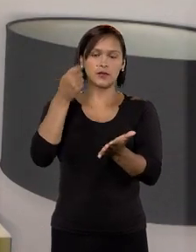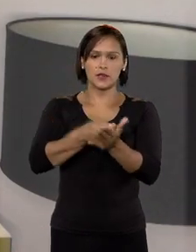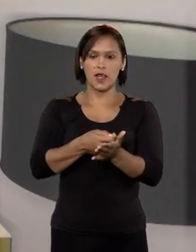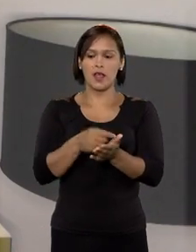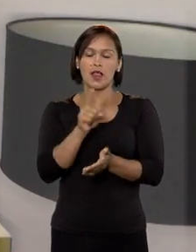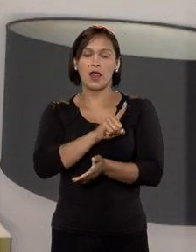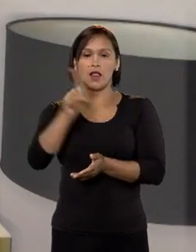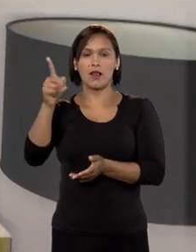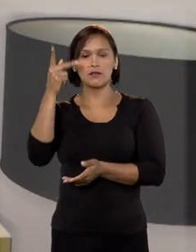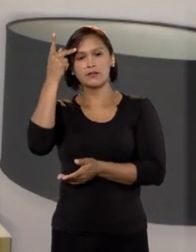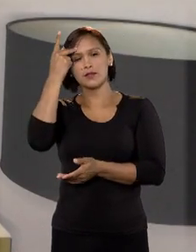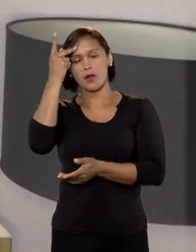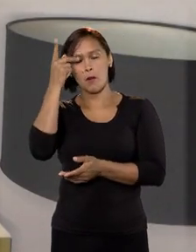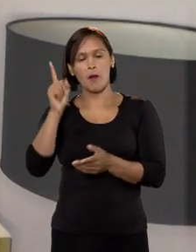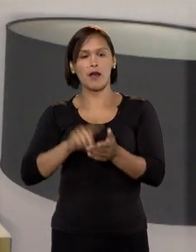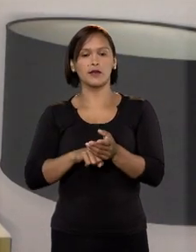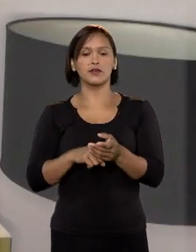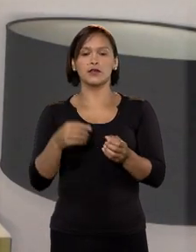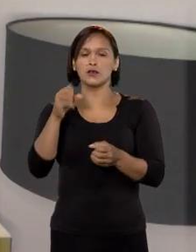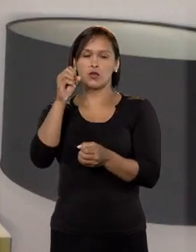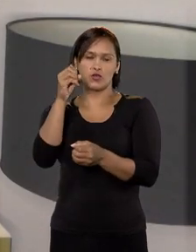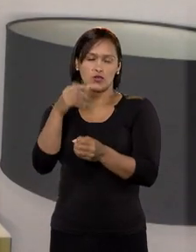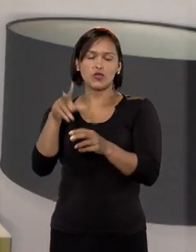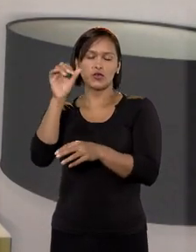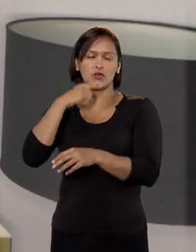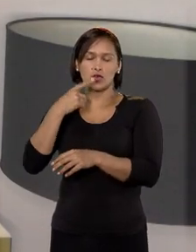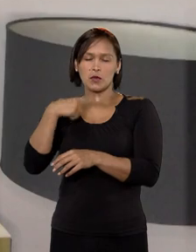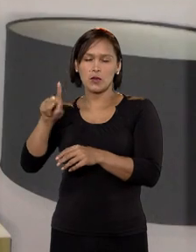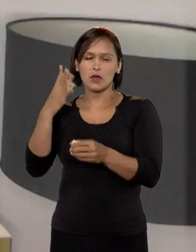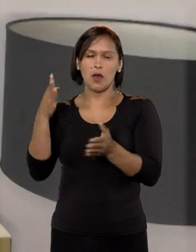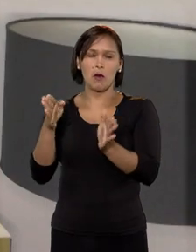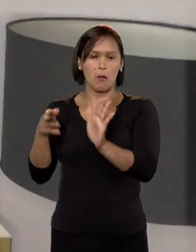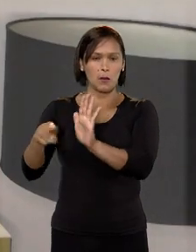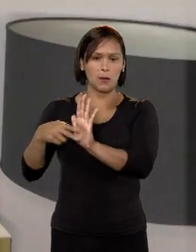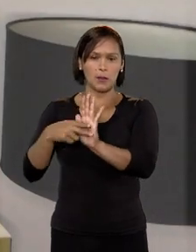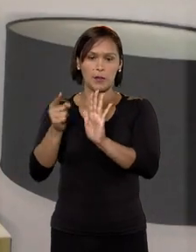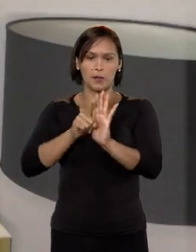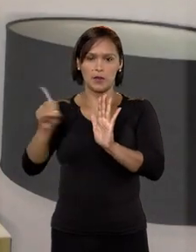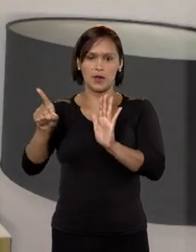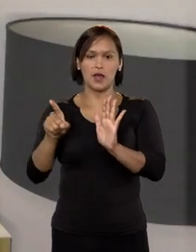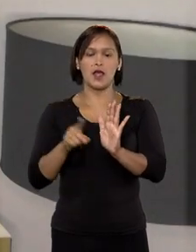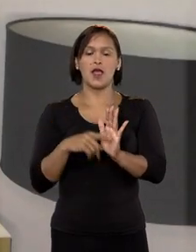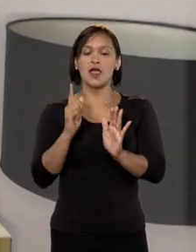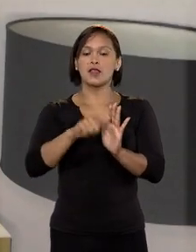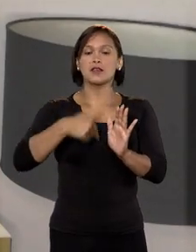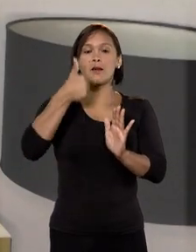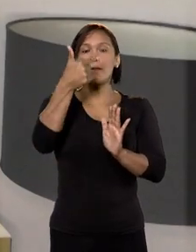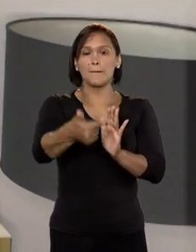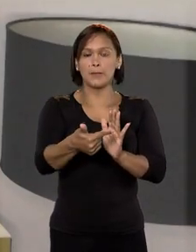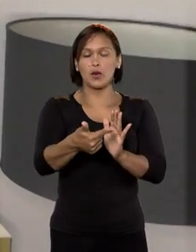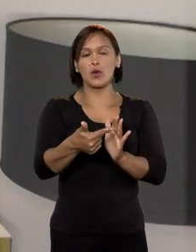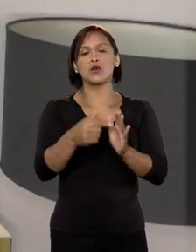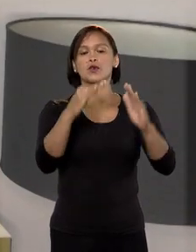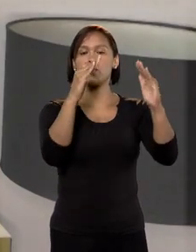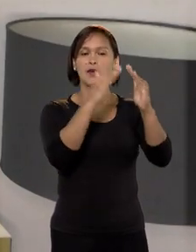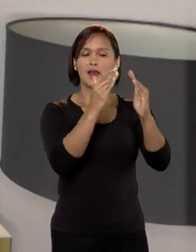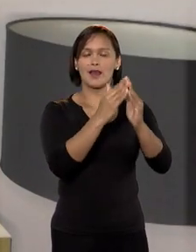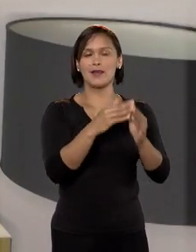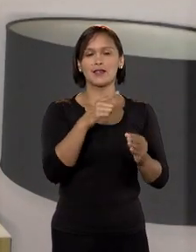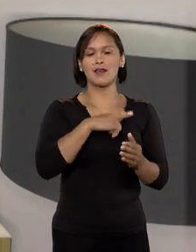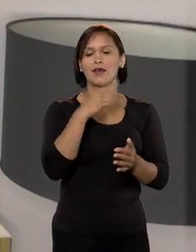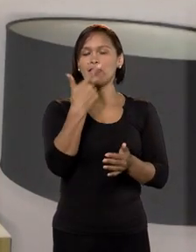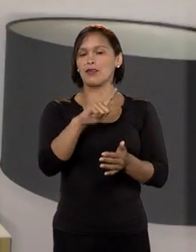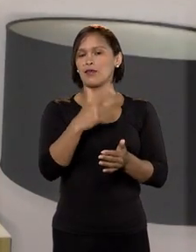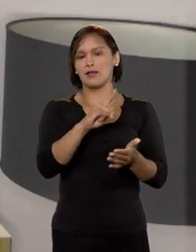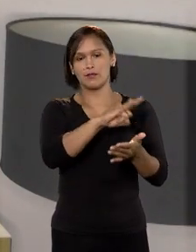origem em São Paulo, onde o Tribunal de Justiça Estadual entendeu não ser possível a partilha dos direitos possessórios sobre um imóvel